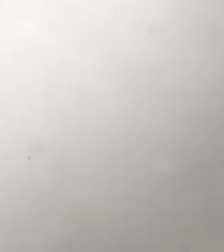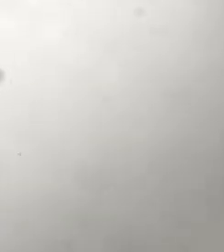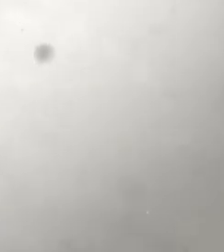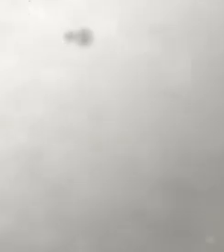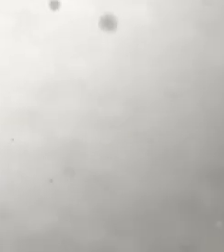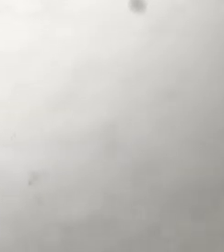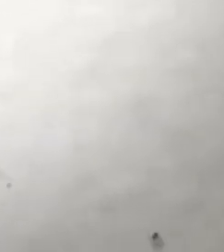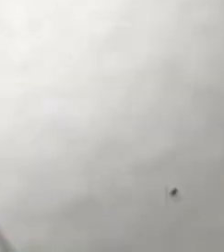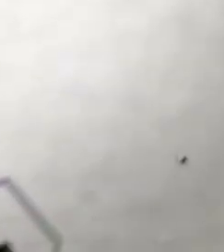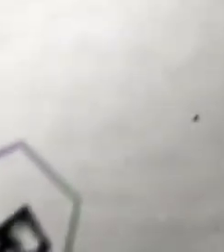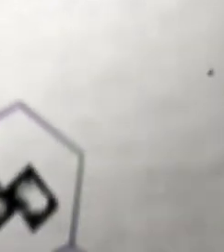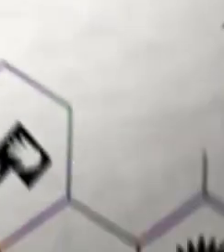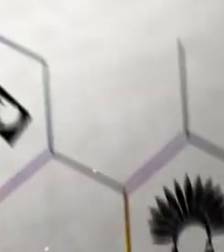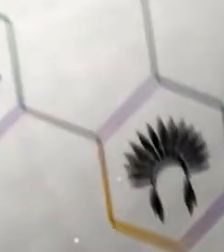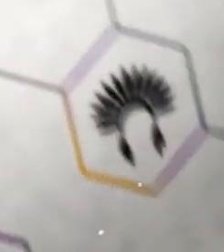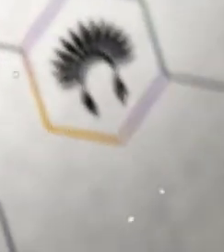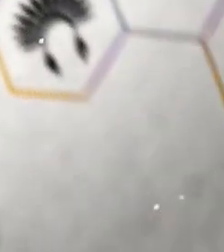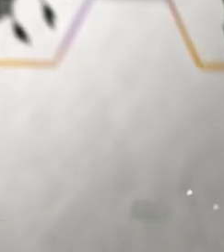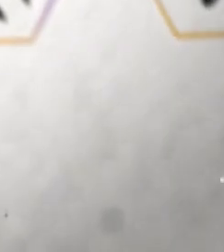Obrigada.